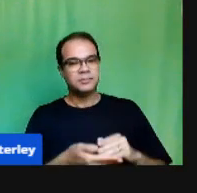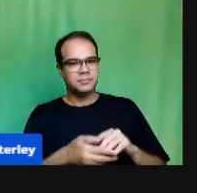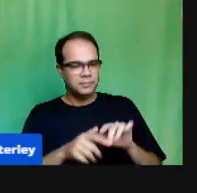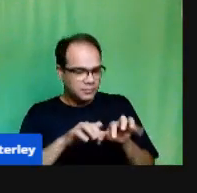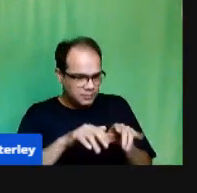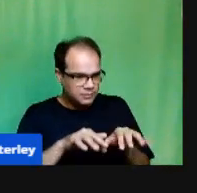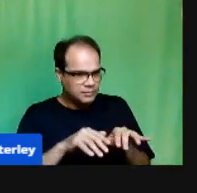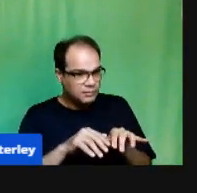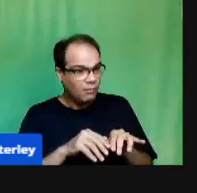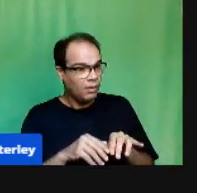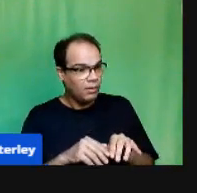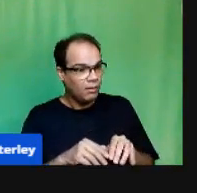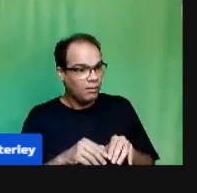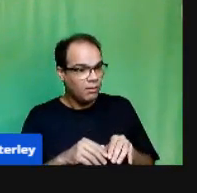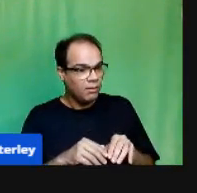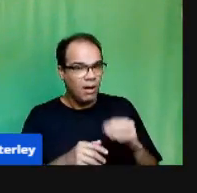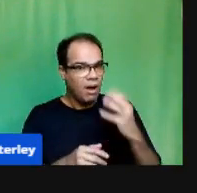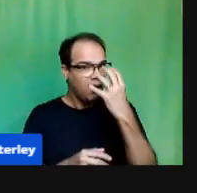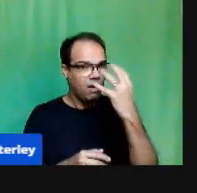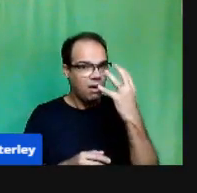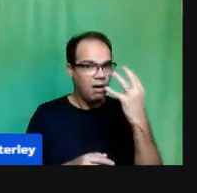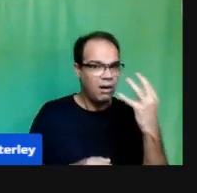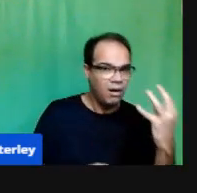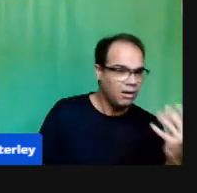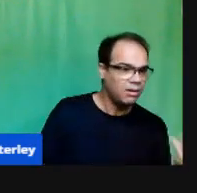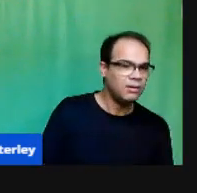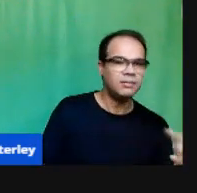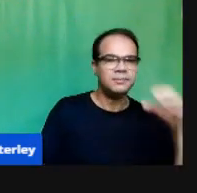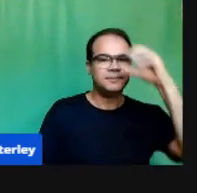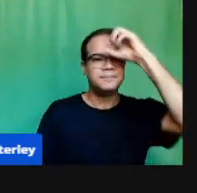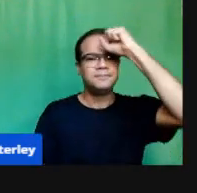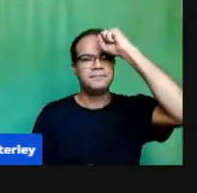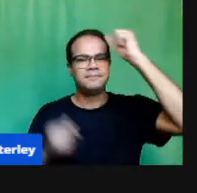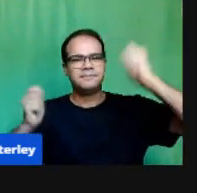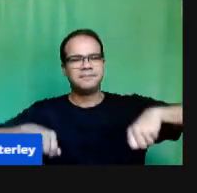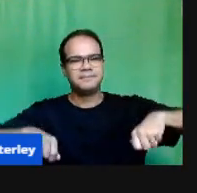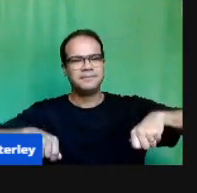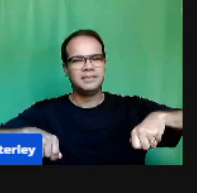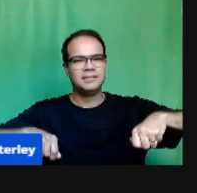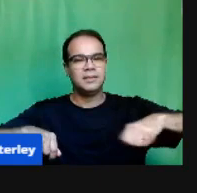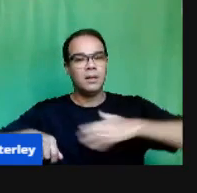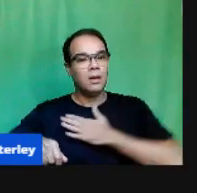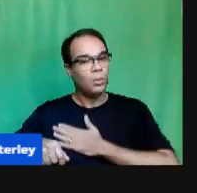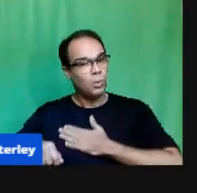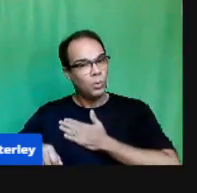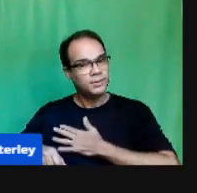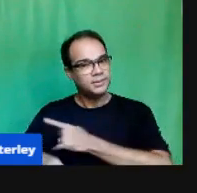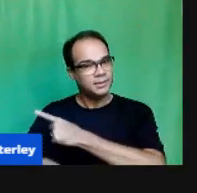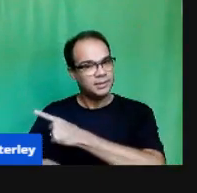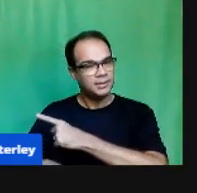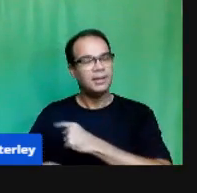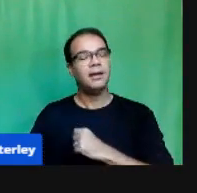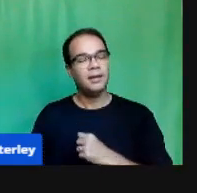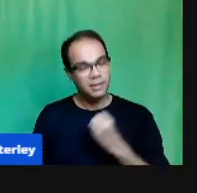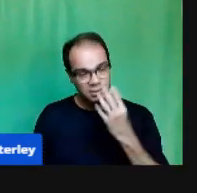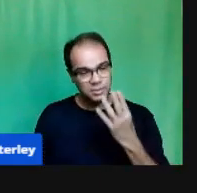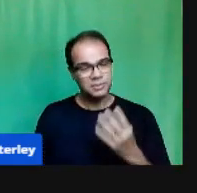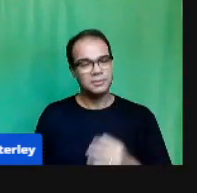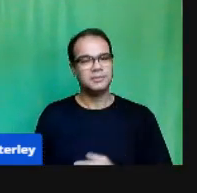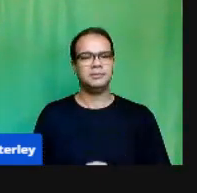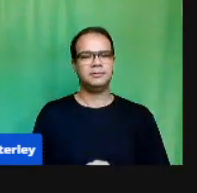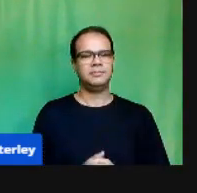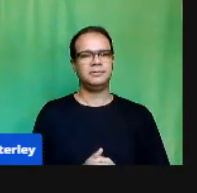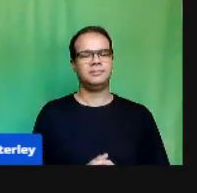dificuldade Imensa Mas A tecnologia Veio Para